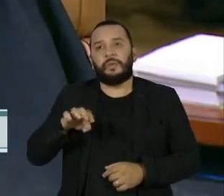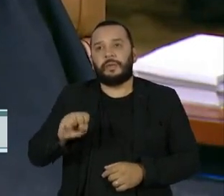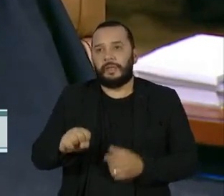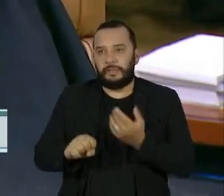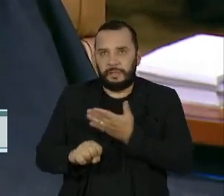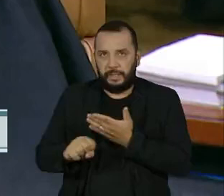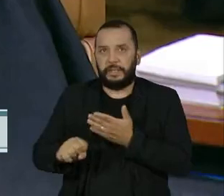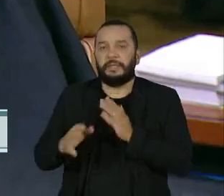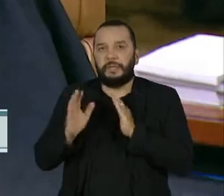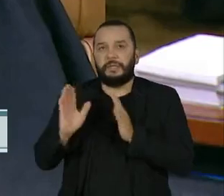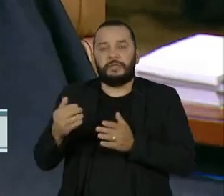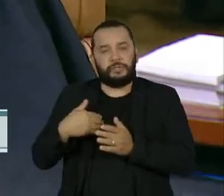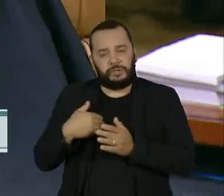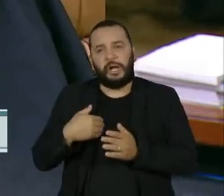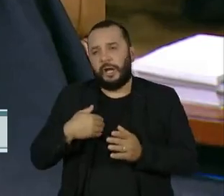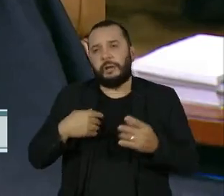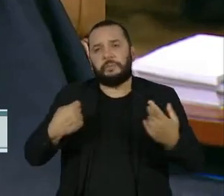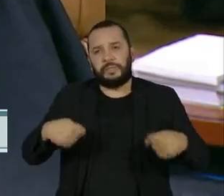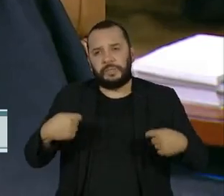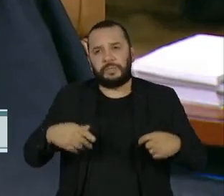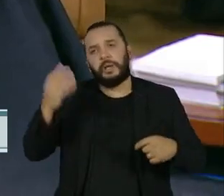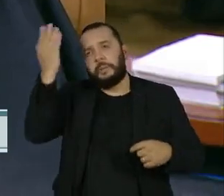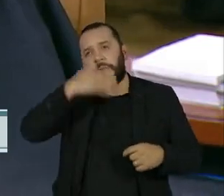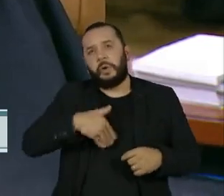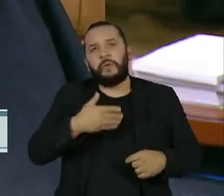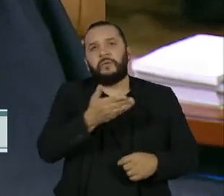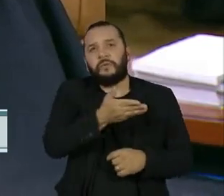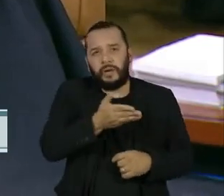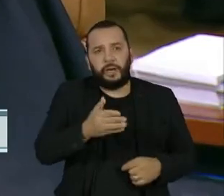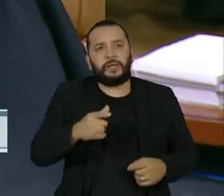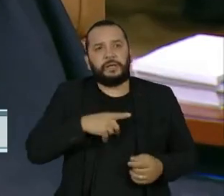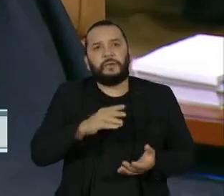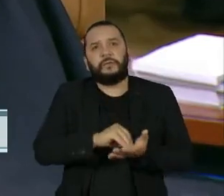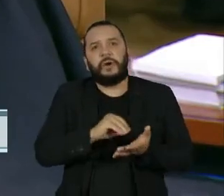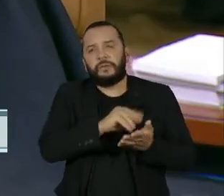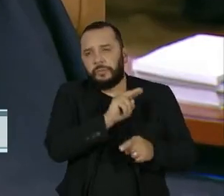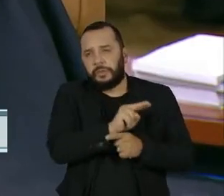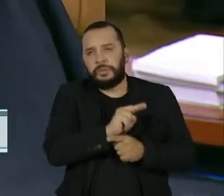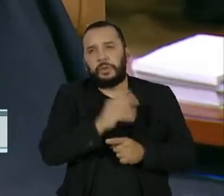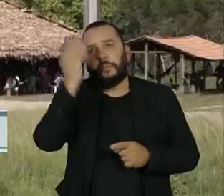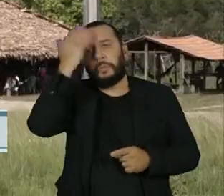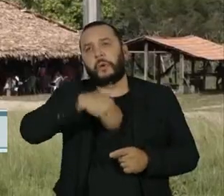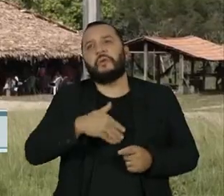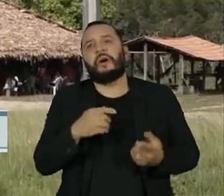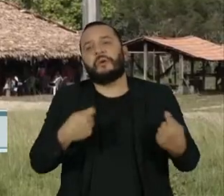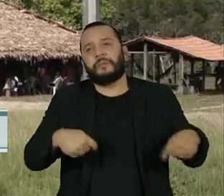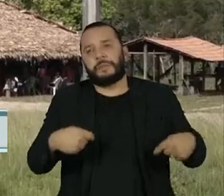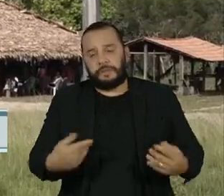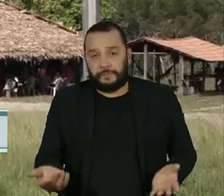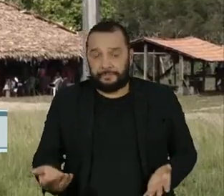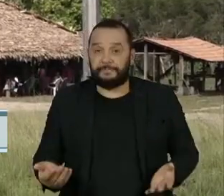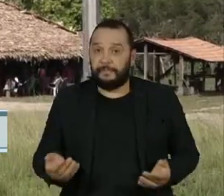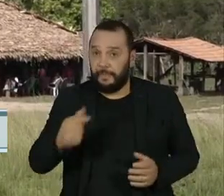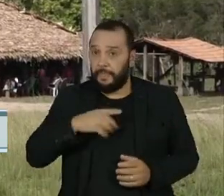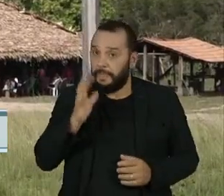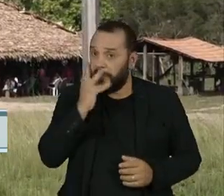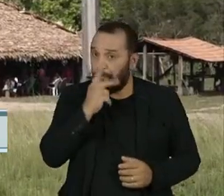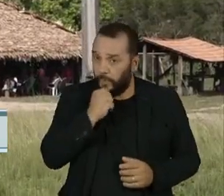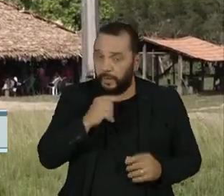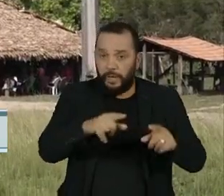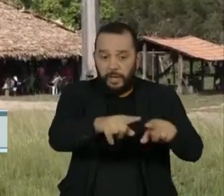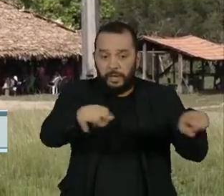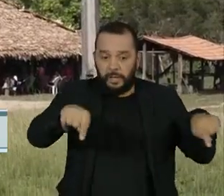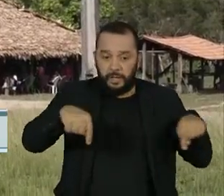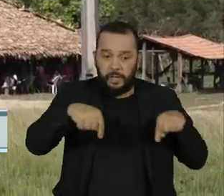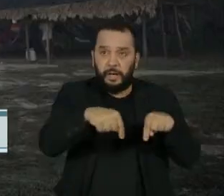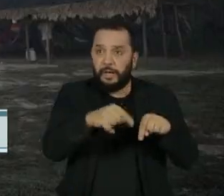o voto vencido, justifica ser necessário comprovar as alegações de falta de proteção aos indígenas. A demora na demarcação de terras e a